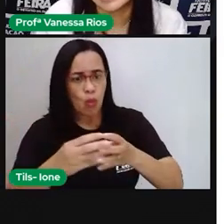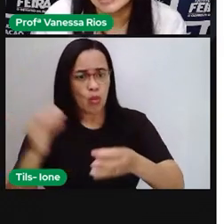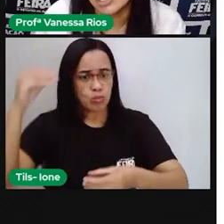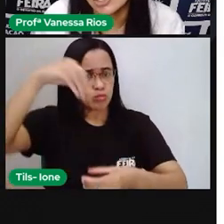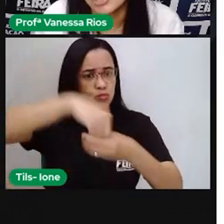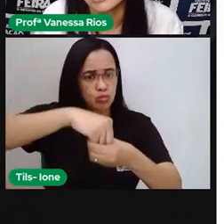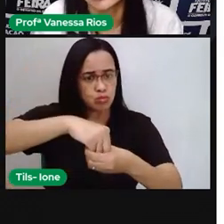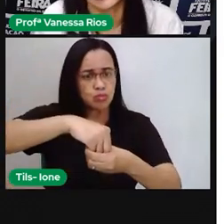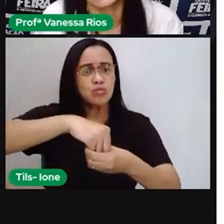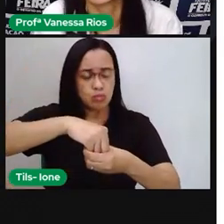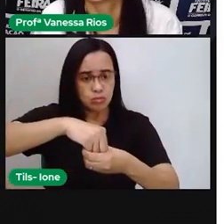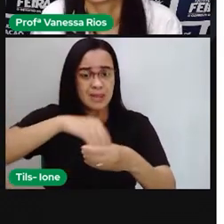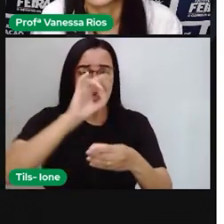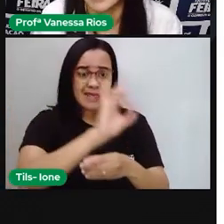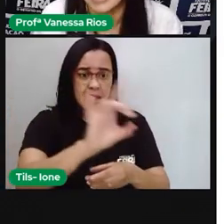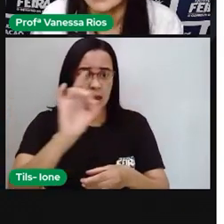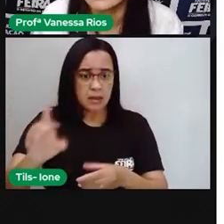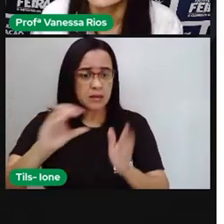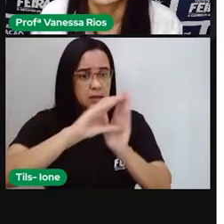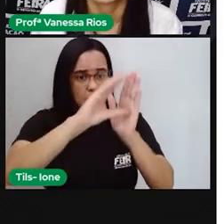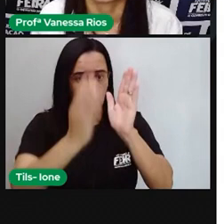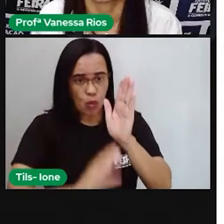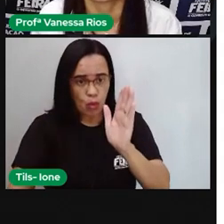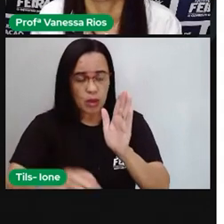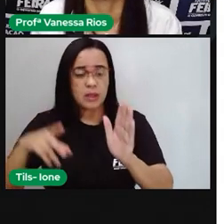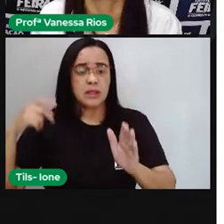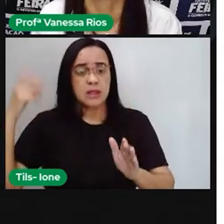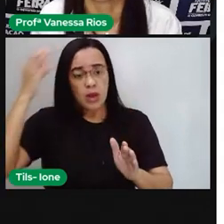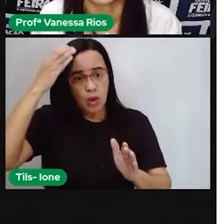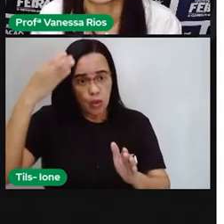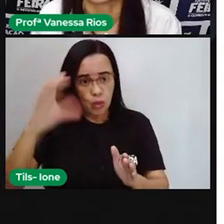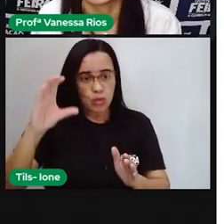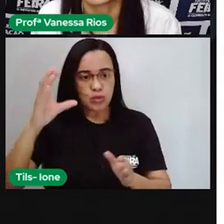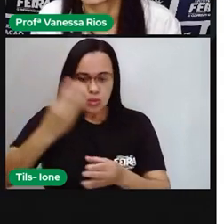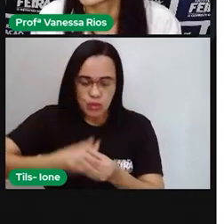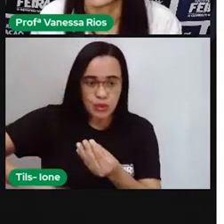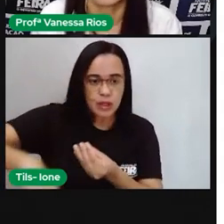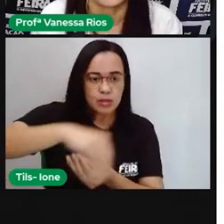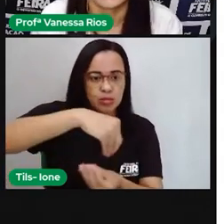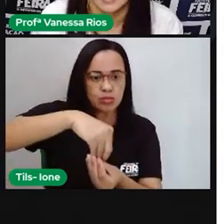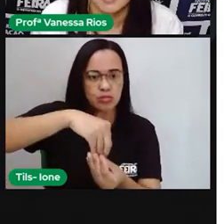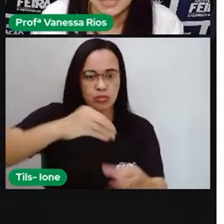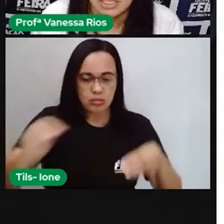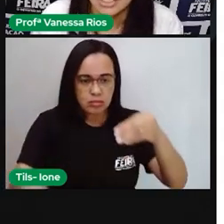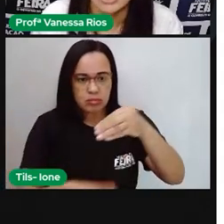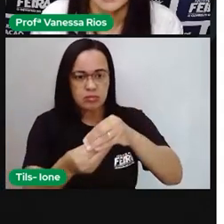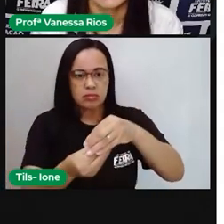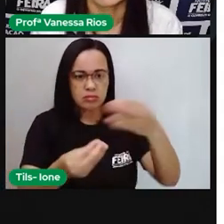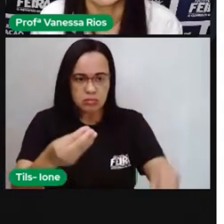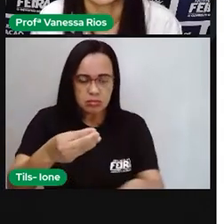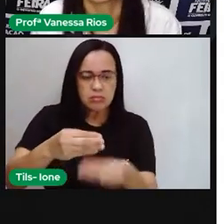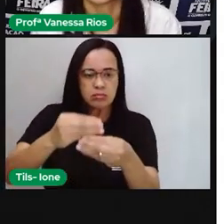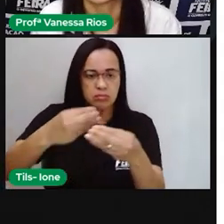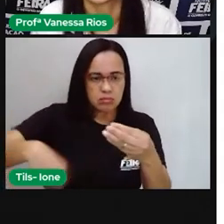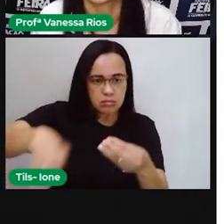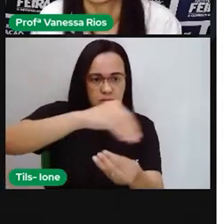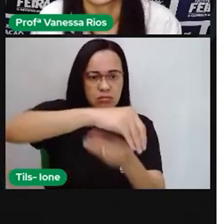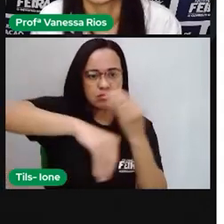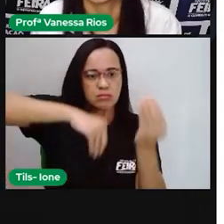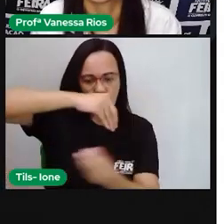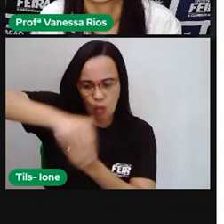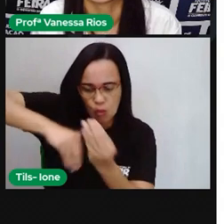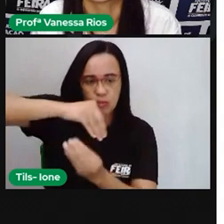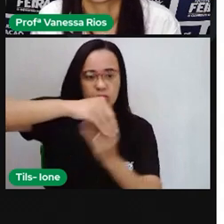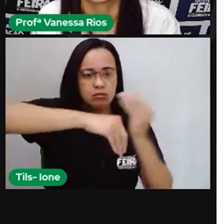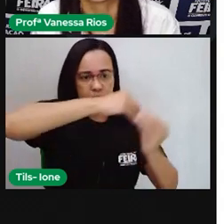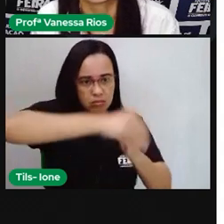características, né? Culturais, que foram, se juntaram, não só fisicamente, né? Para fazer com que existisse